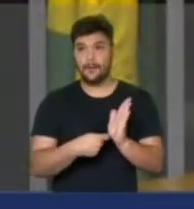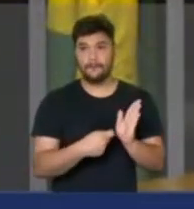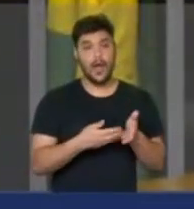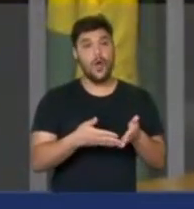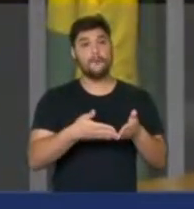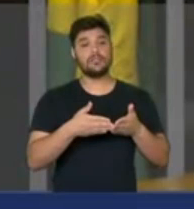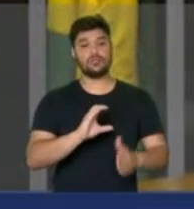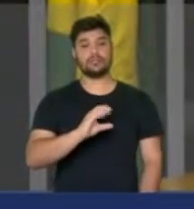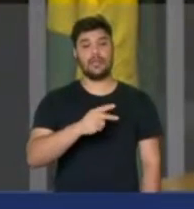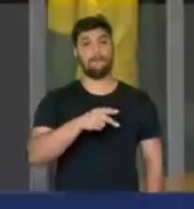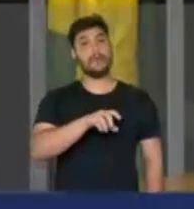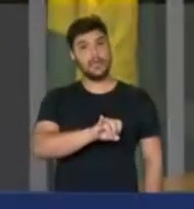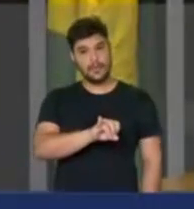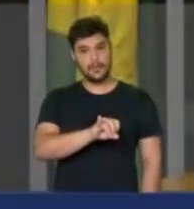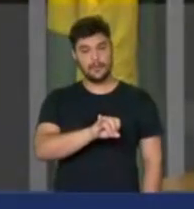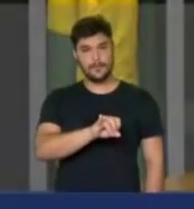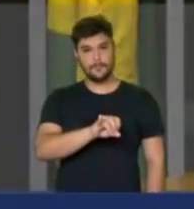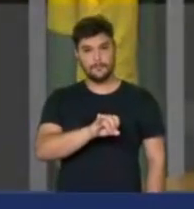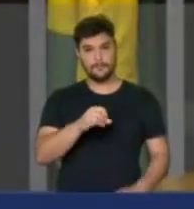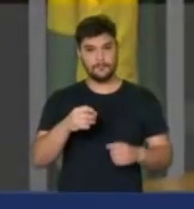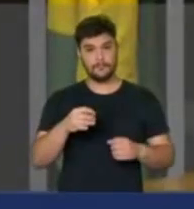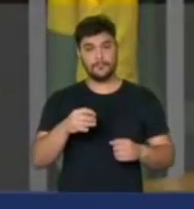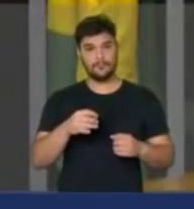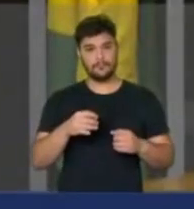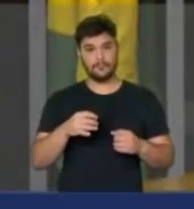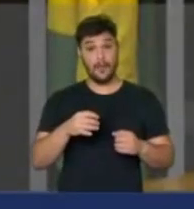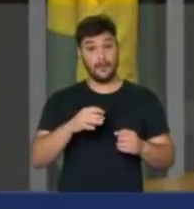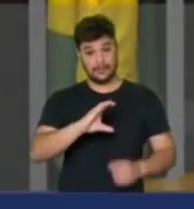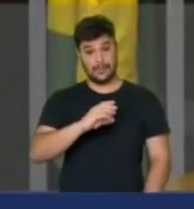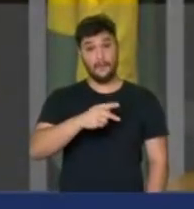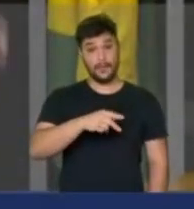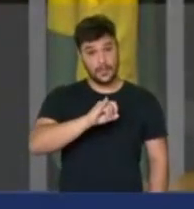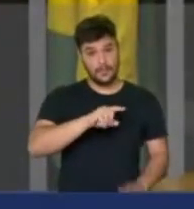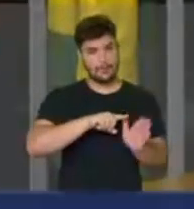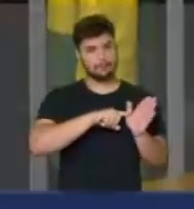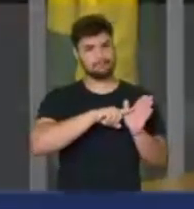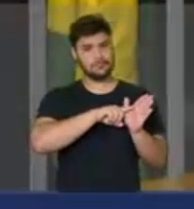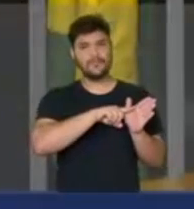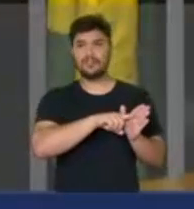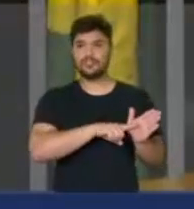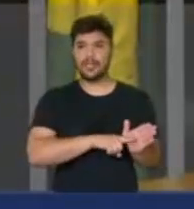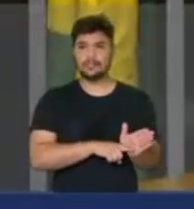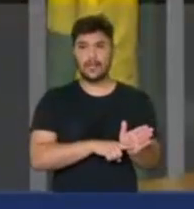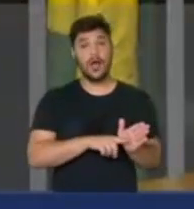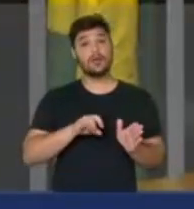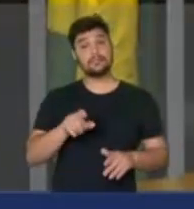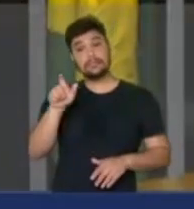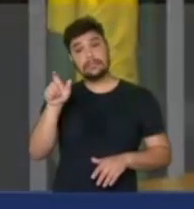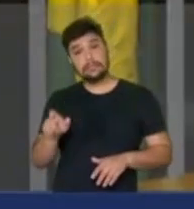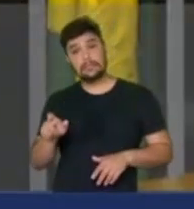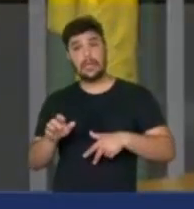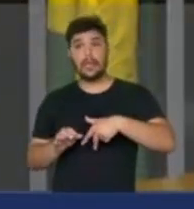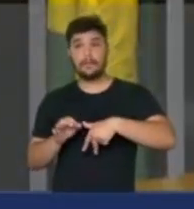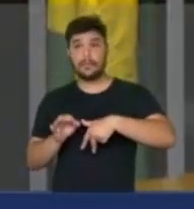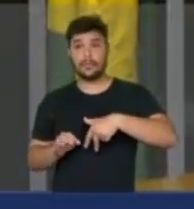para a investigação de eventuais abusos de autoridade cometidos pelo